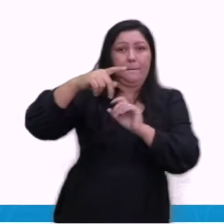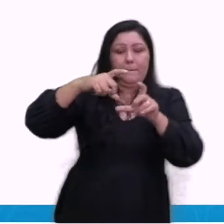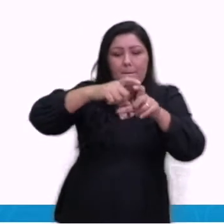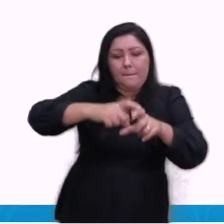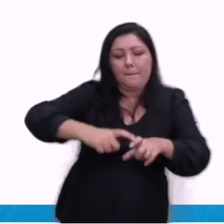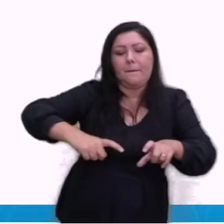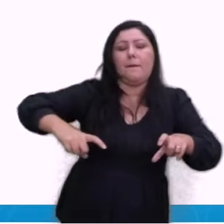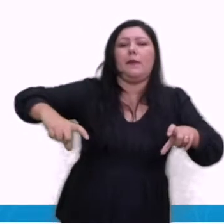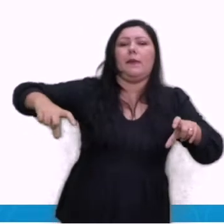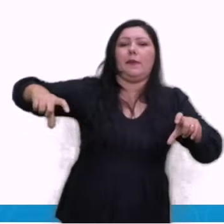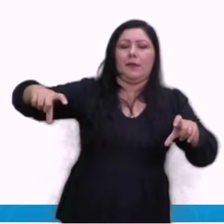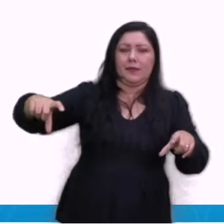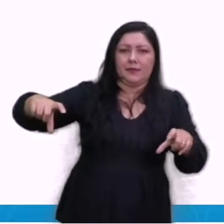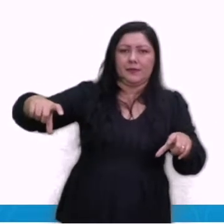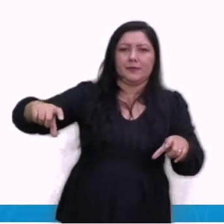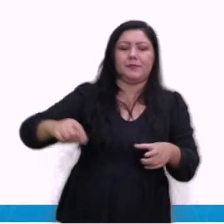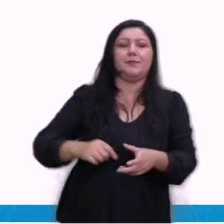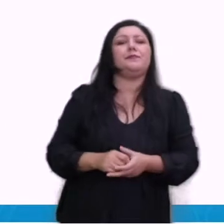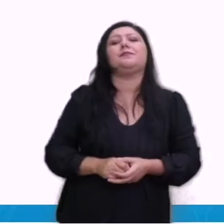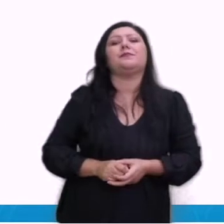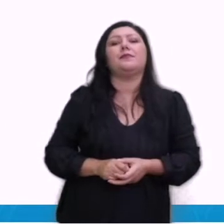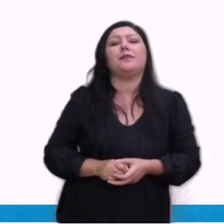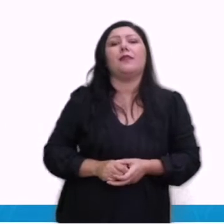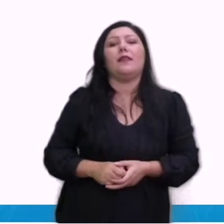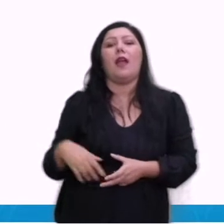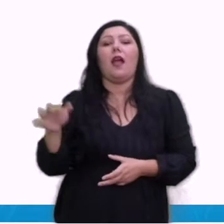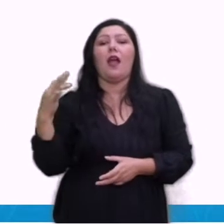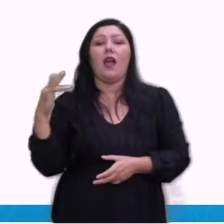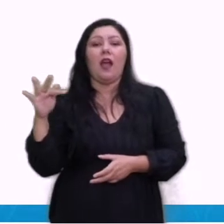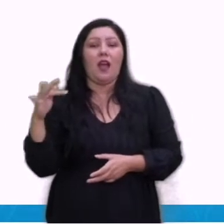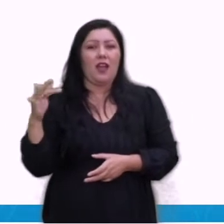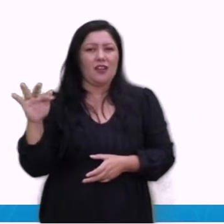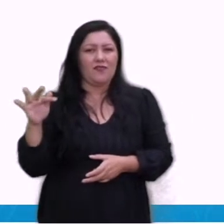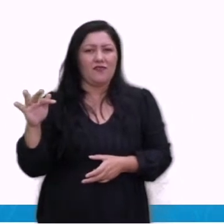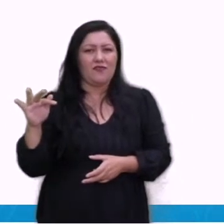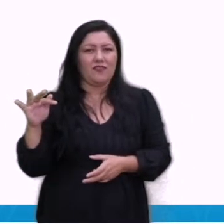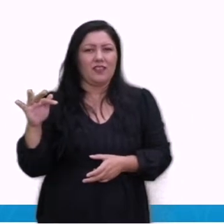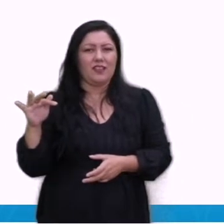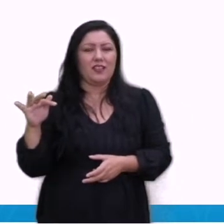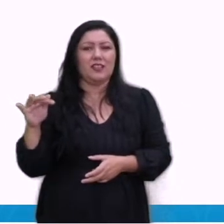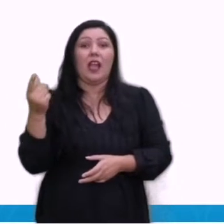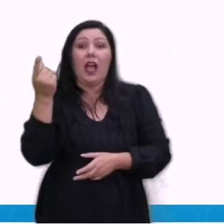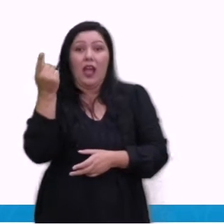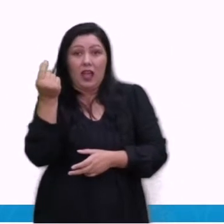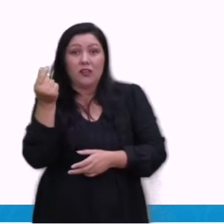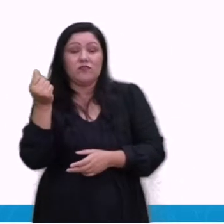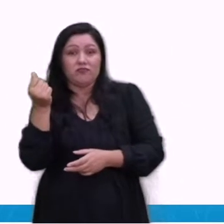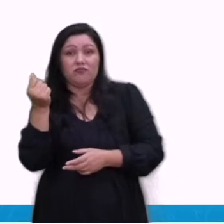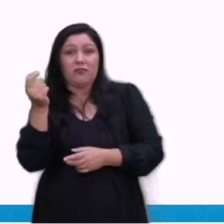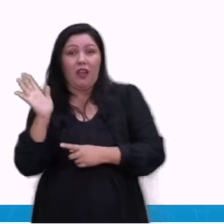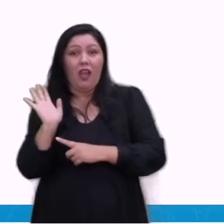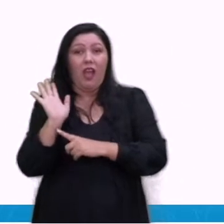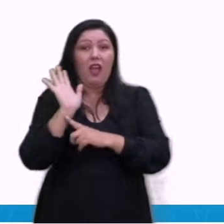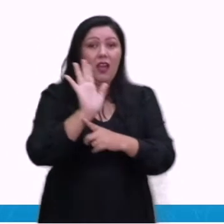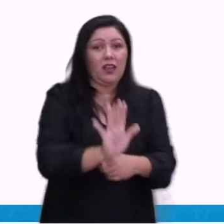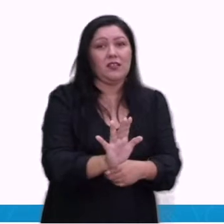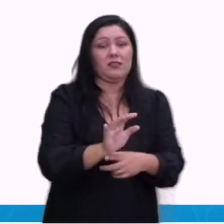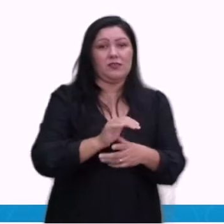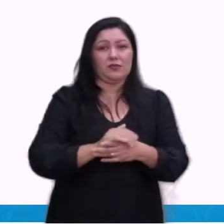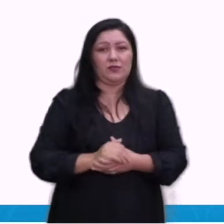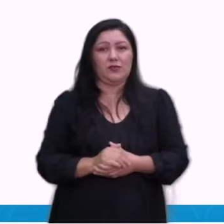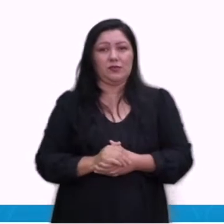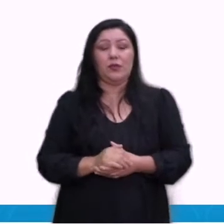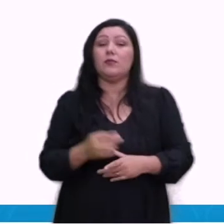passa dentro do território egípcio, a França foi uma das financiadoras, porque nessa época a França